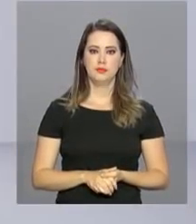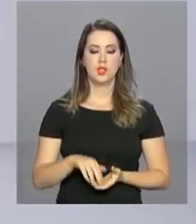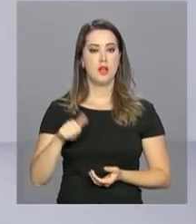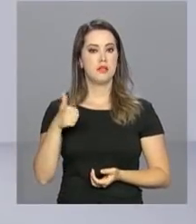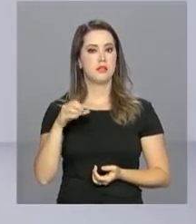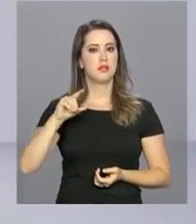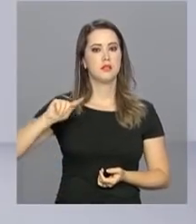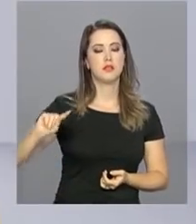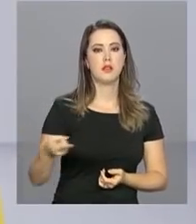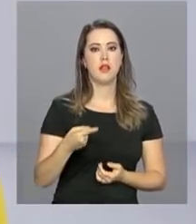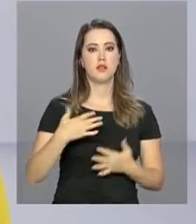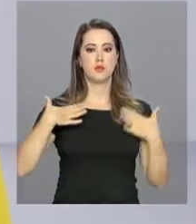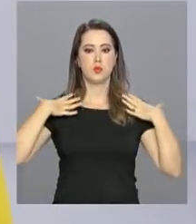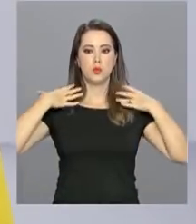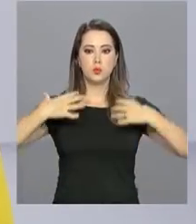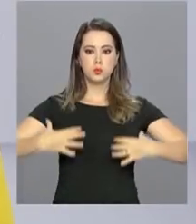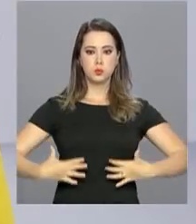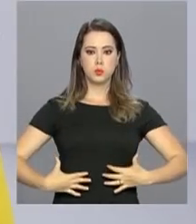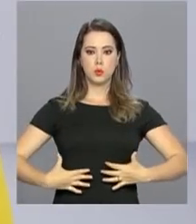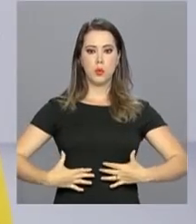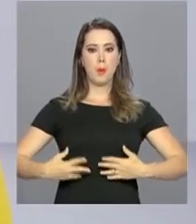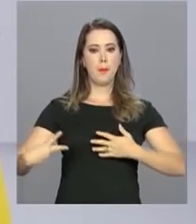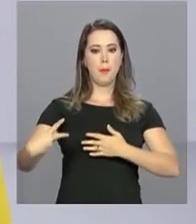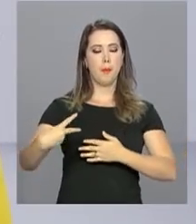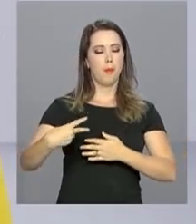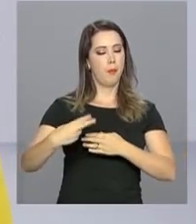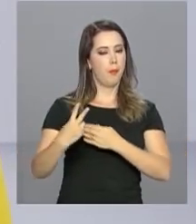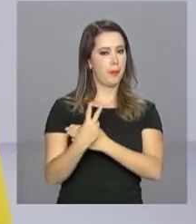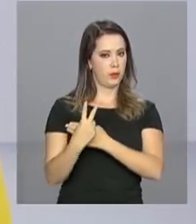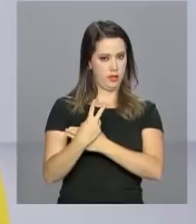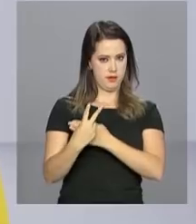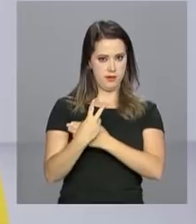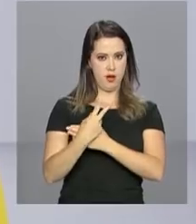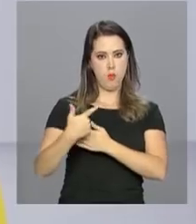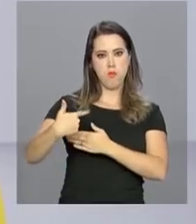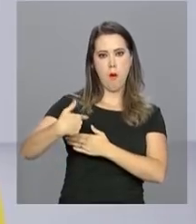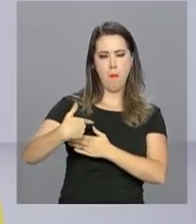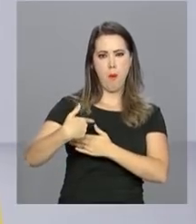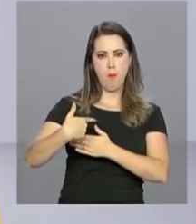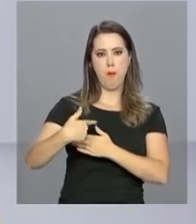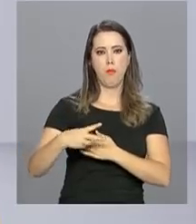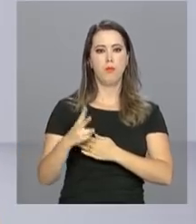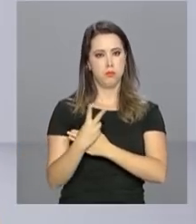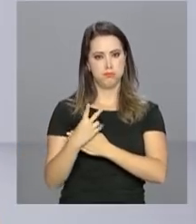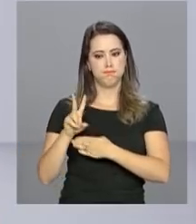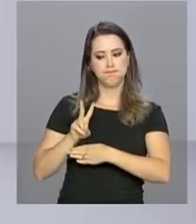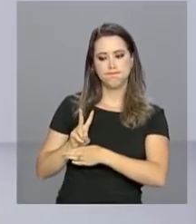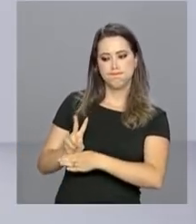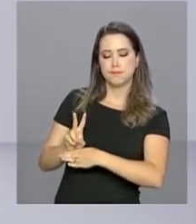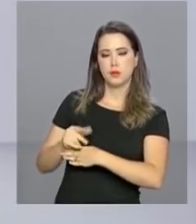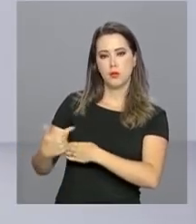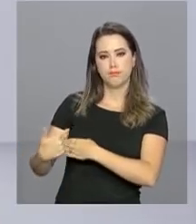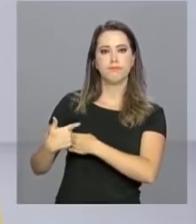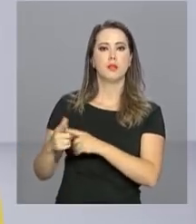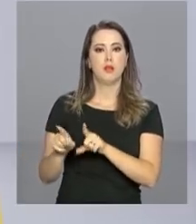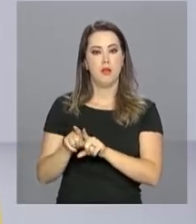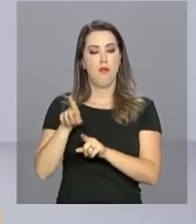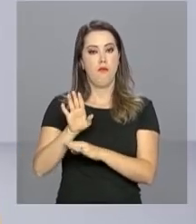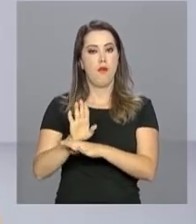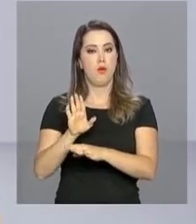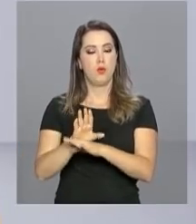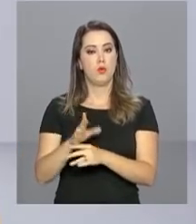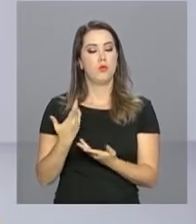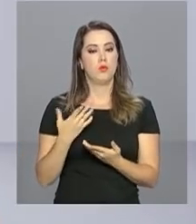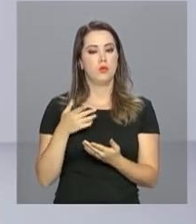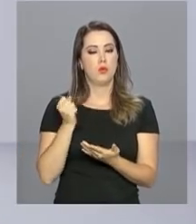110 mil coletes à prova de balas vão reforçar o trabalho de policiais e agentes de segurança pública em todo o país. O